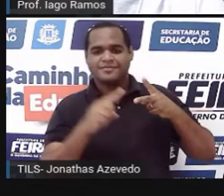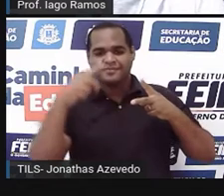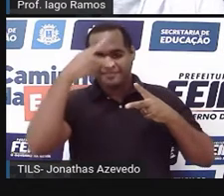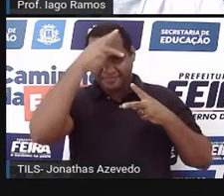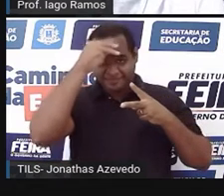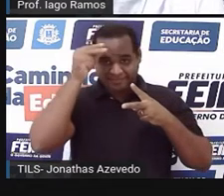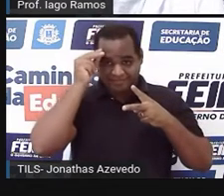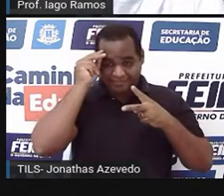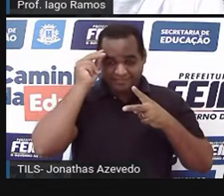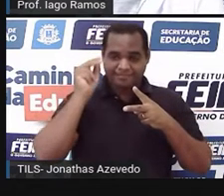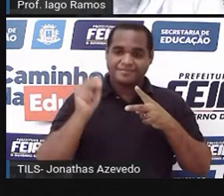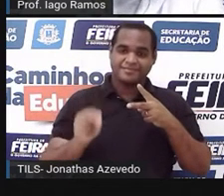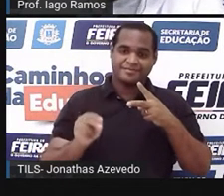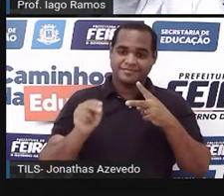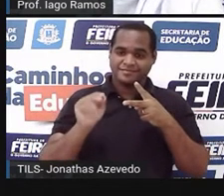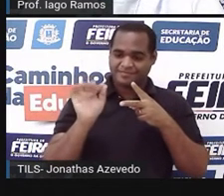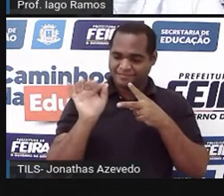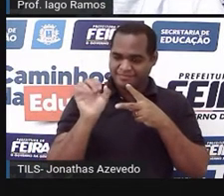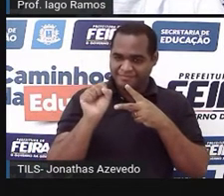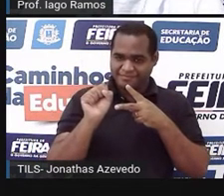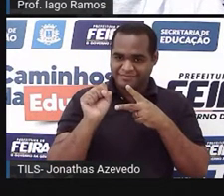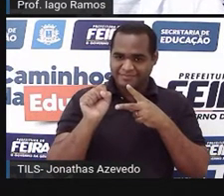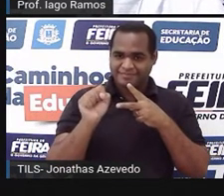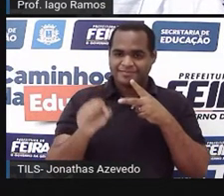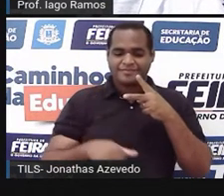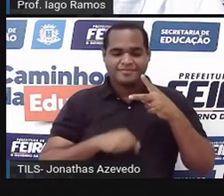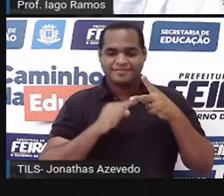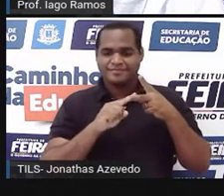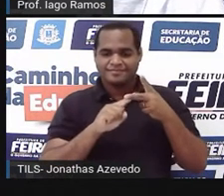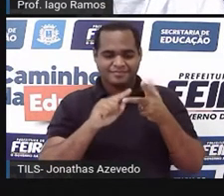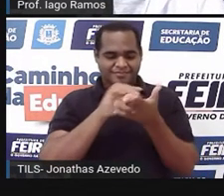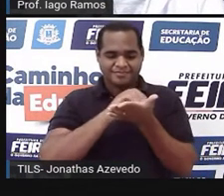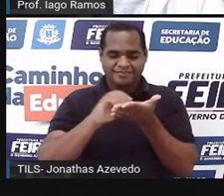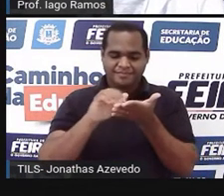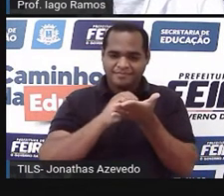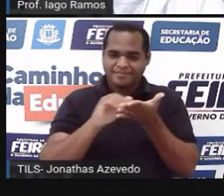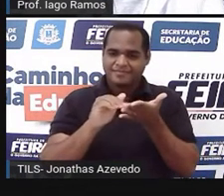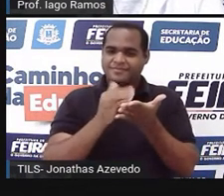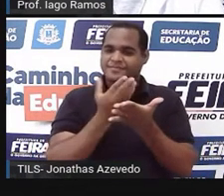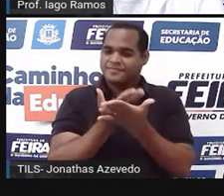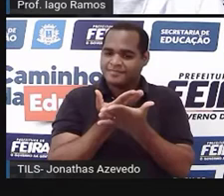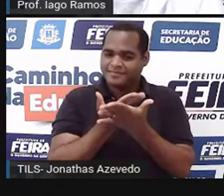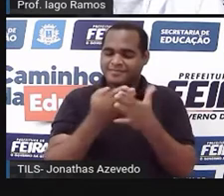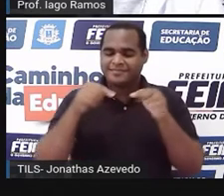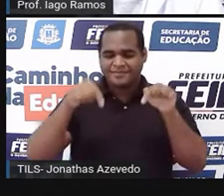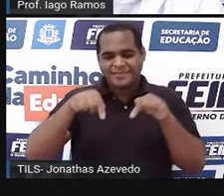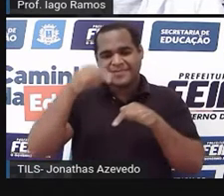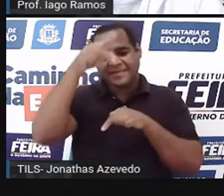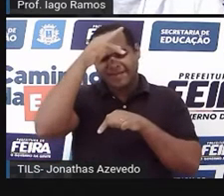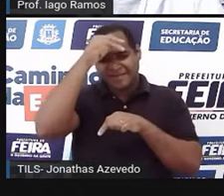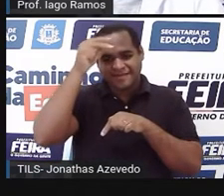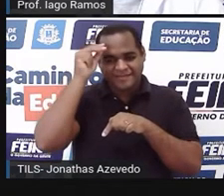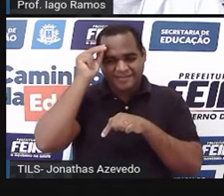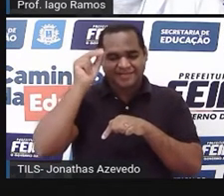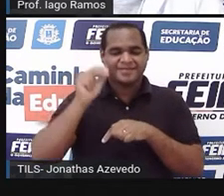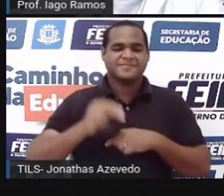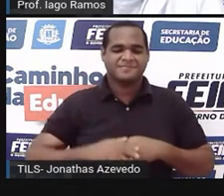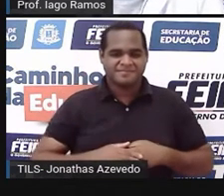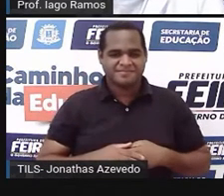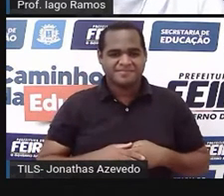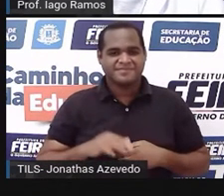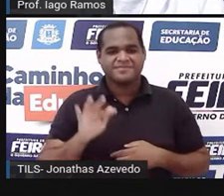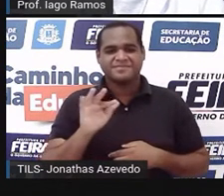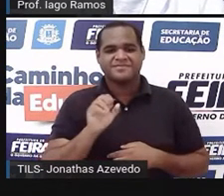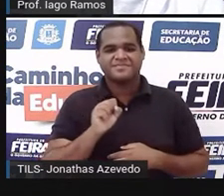da Prefeitura Municipal de Feira de Santana e da própria Secretaria de Educação aqui da nossa cidade, tá bom?